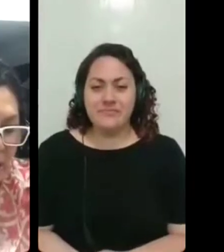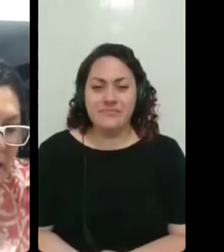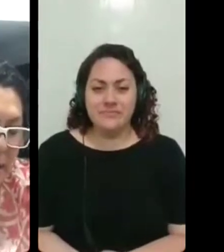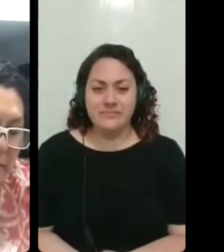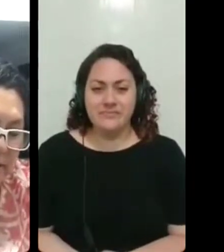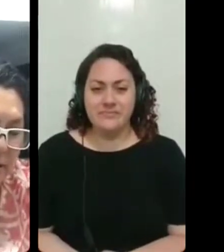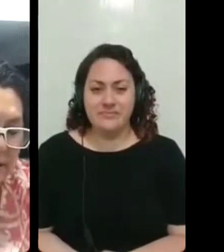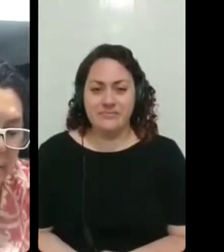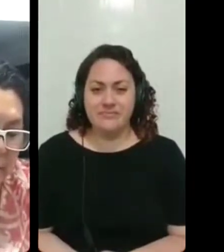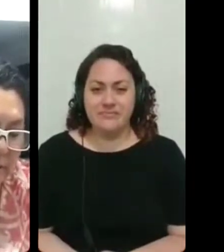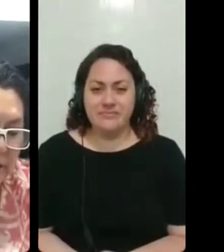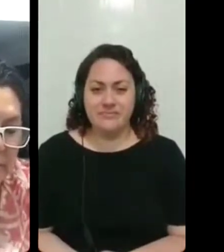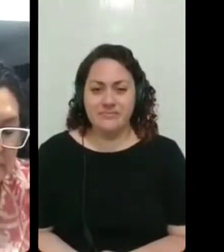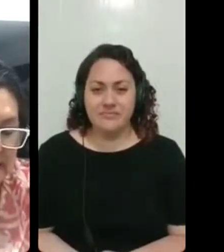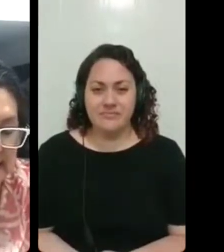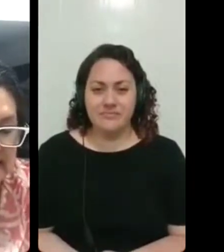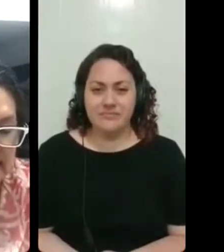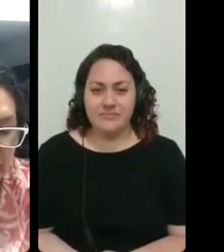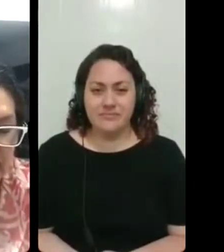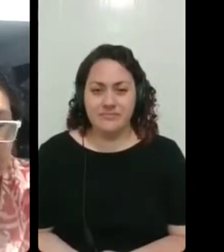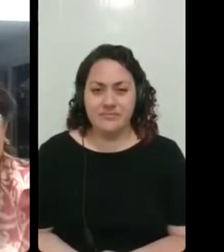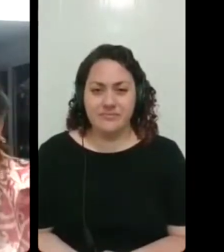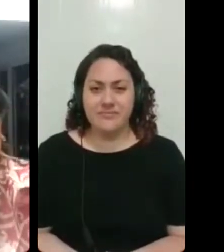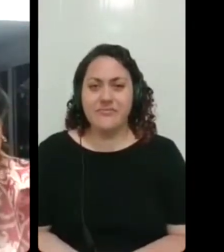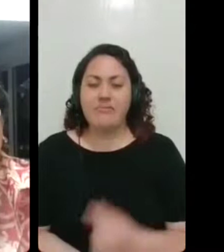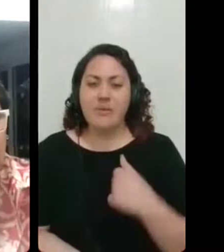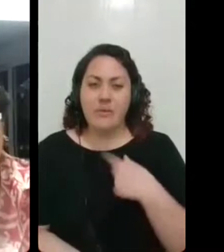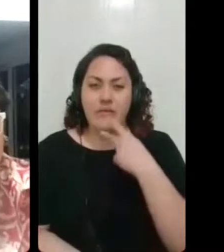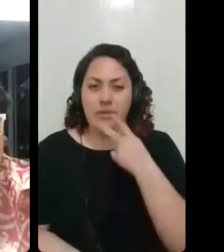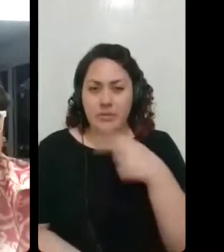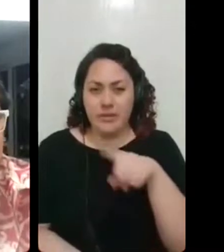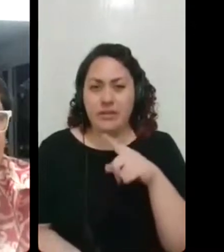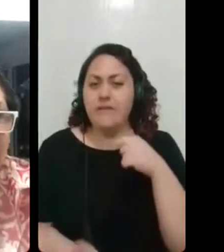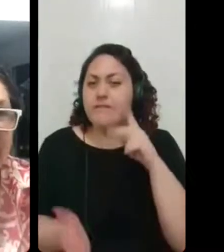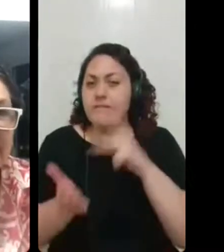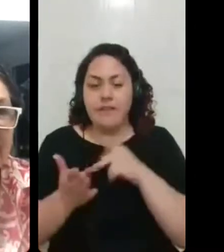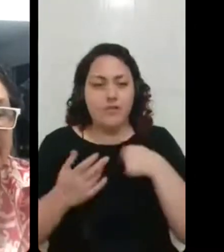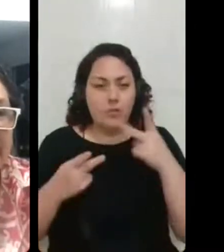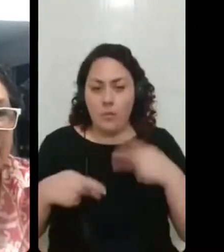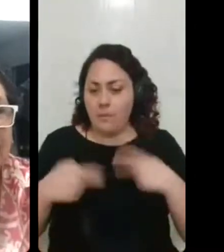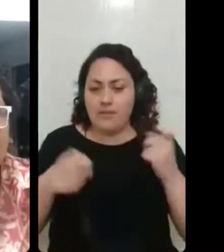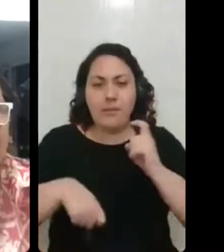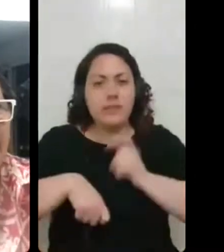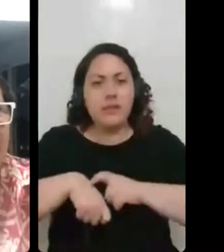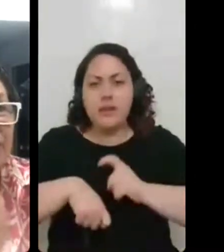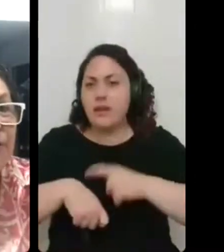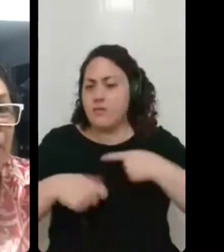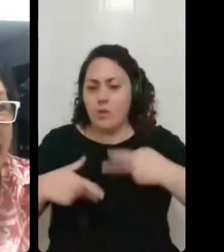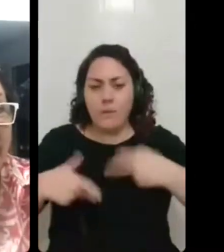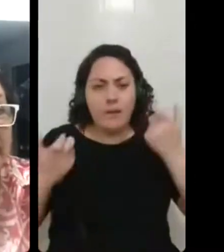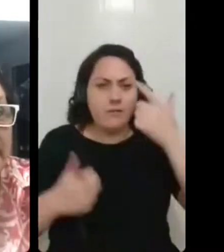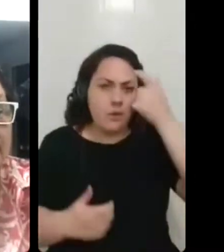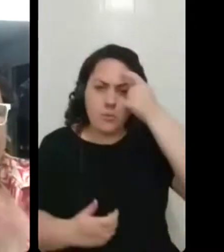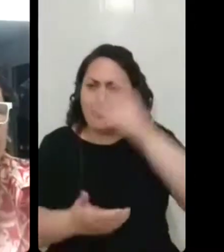eu tava perguntando pra vocês assim, perdi a noção total da minha educação. Acho que